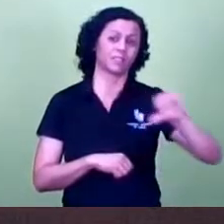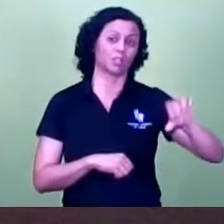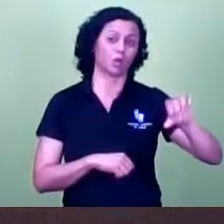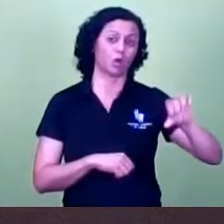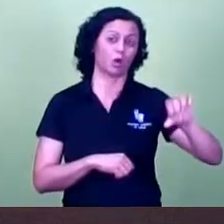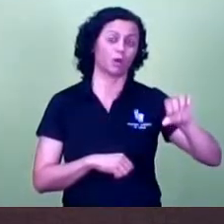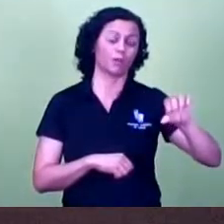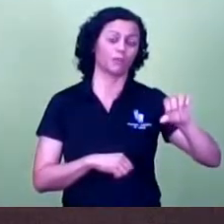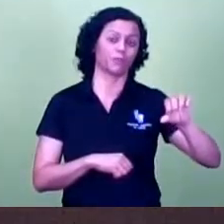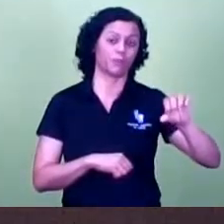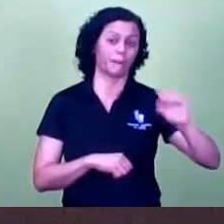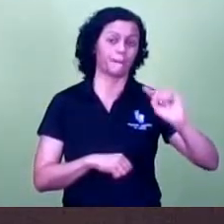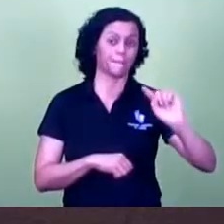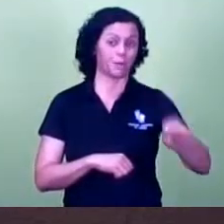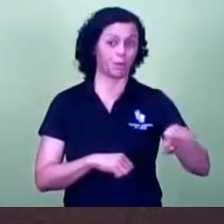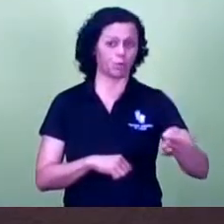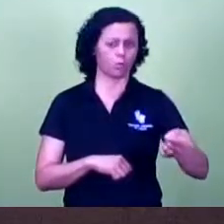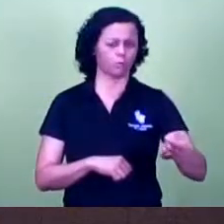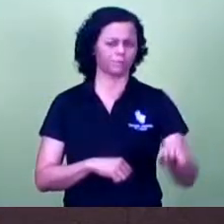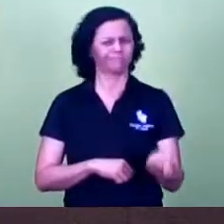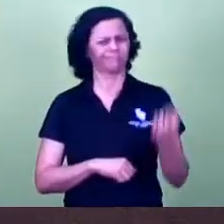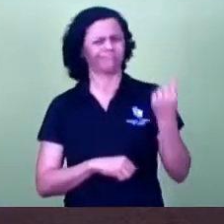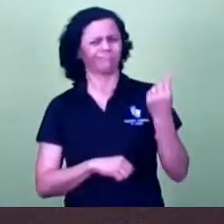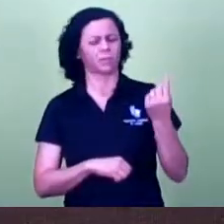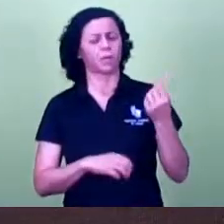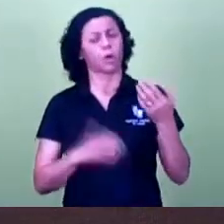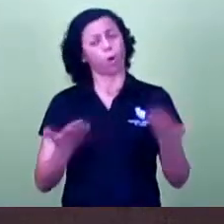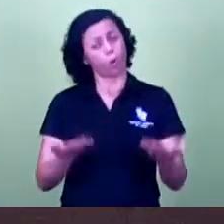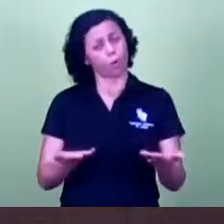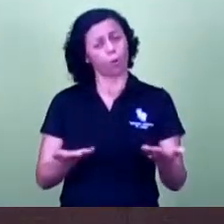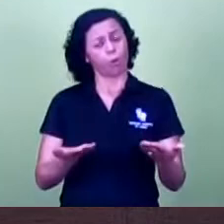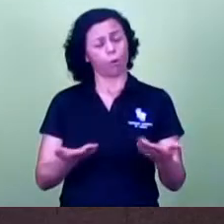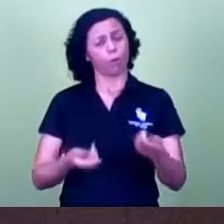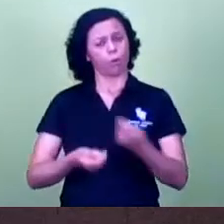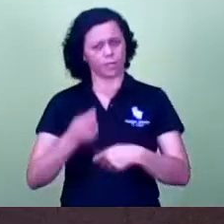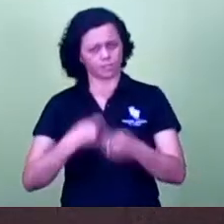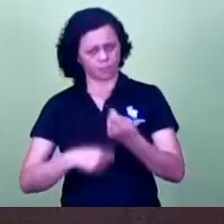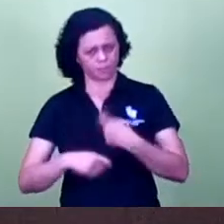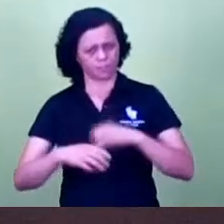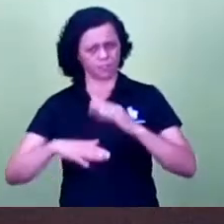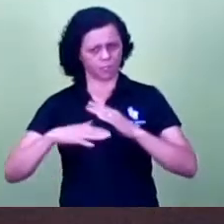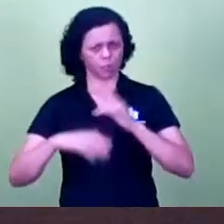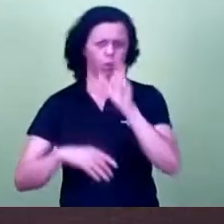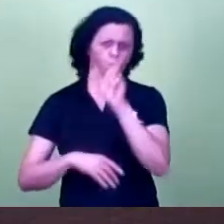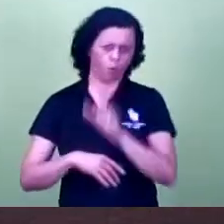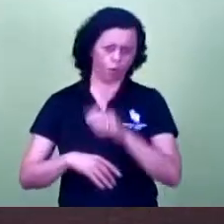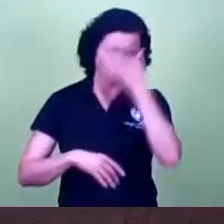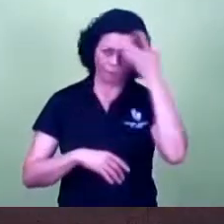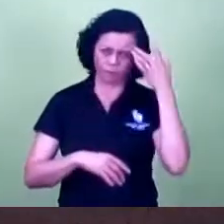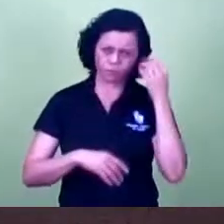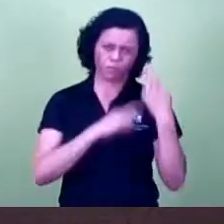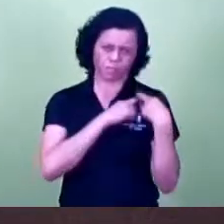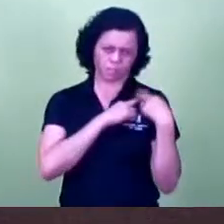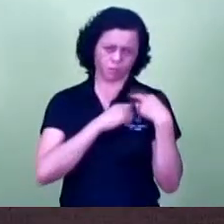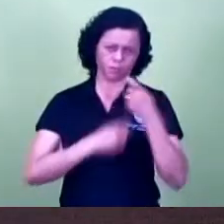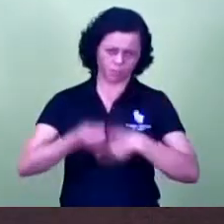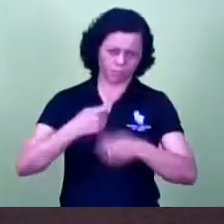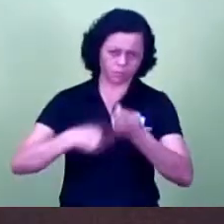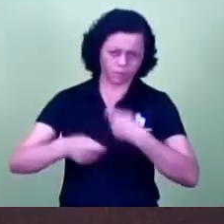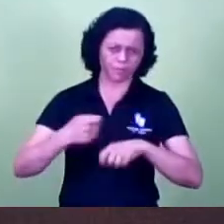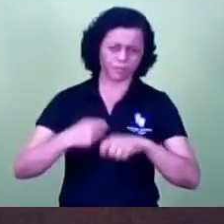administrador da UPA hoje está ganhando muito dinheiro, com as palavras, assim, bem explicativas, né?